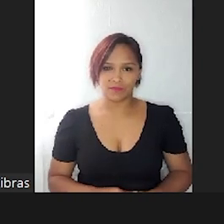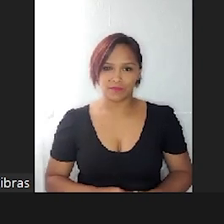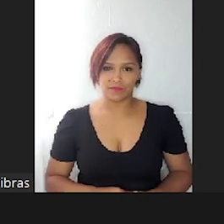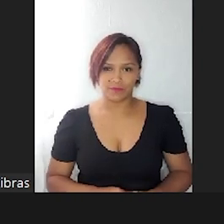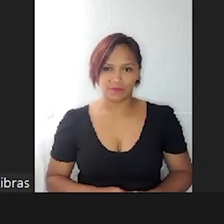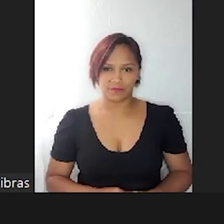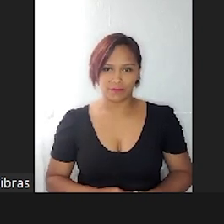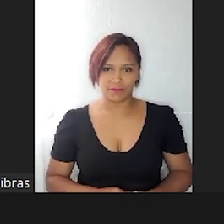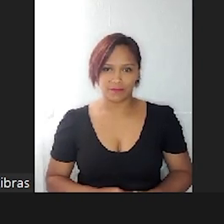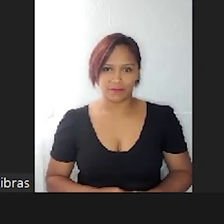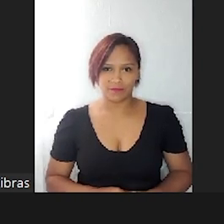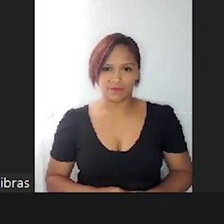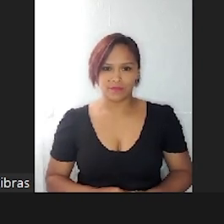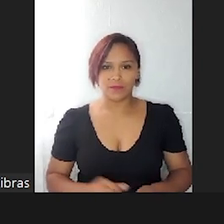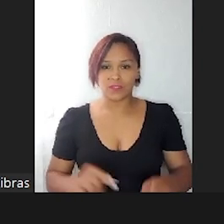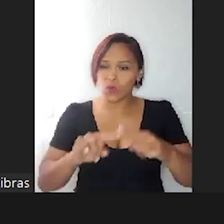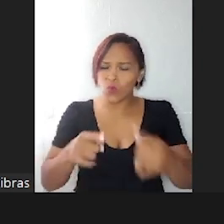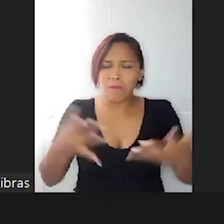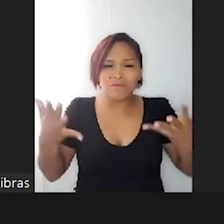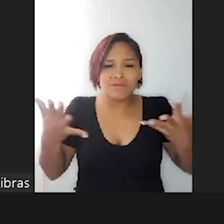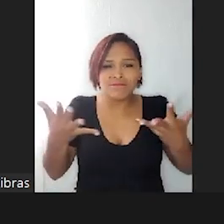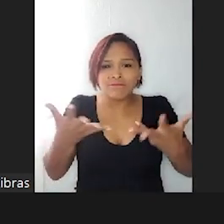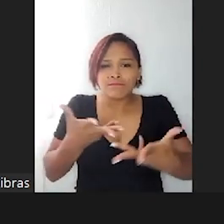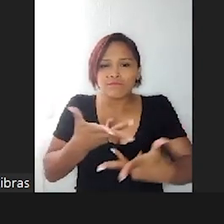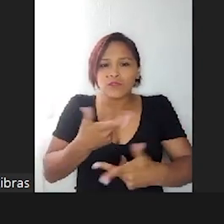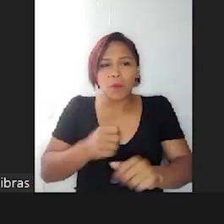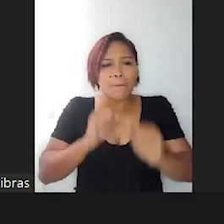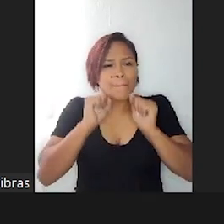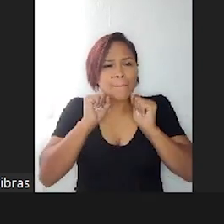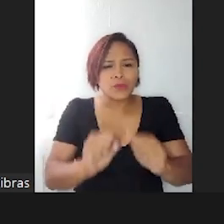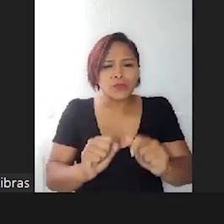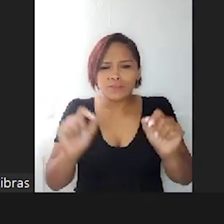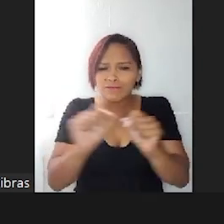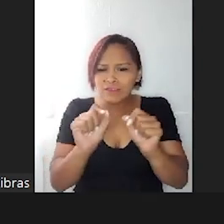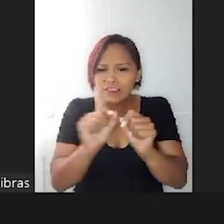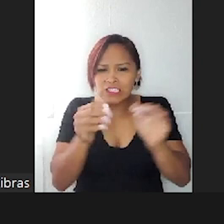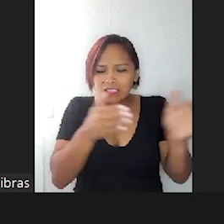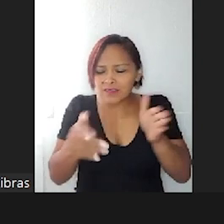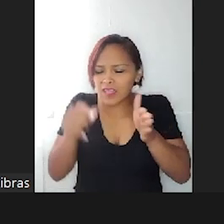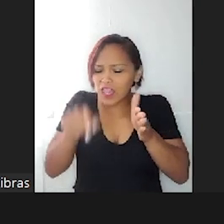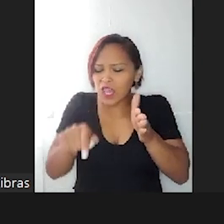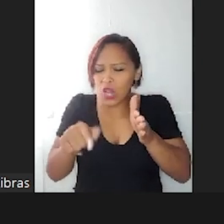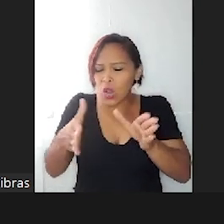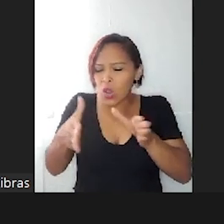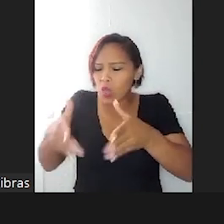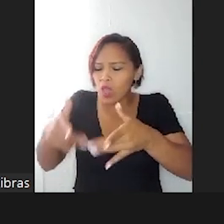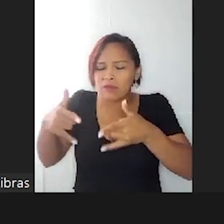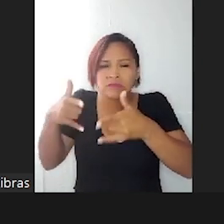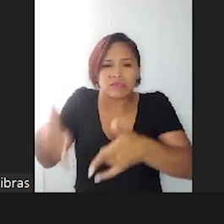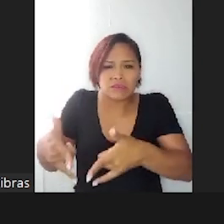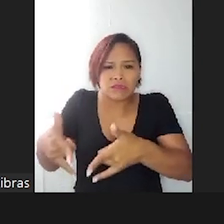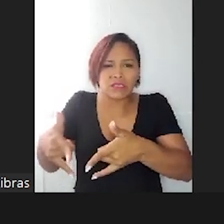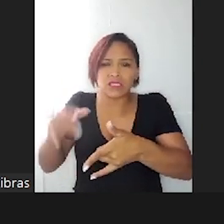O quanto isso é maravilhoso, a gente poder sair dessa caixinha, do diagnóstico,